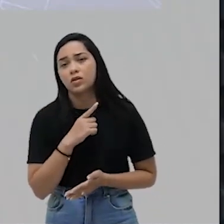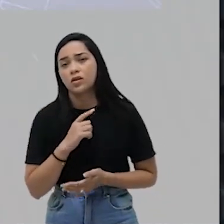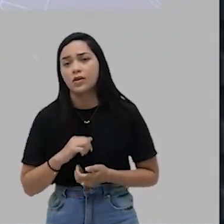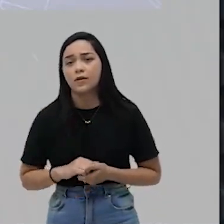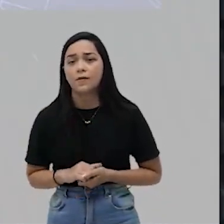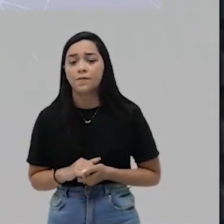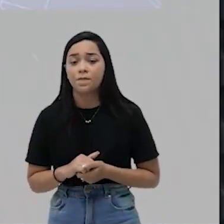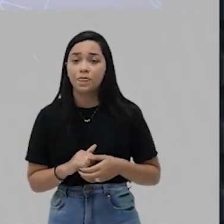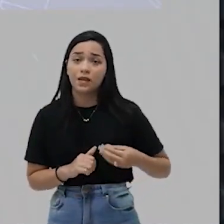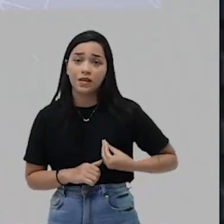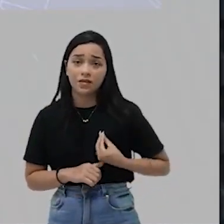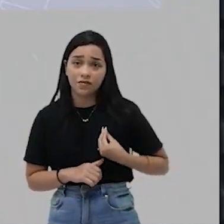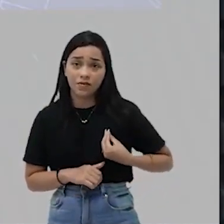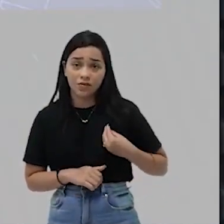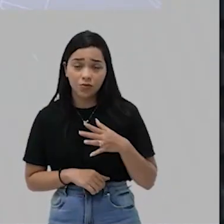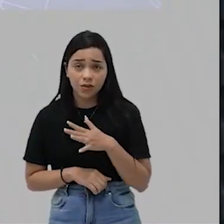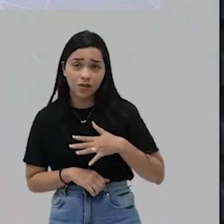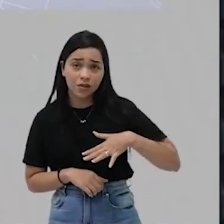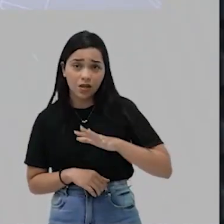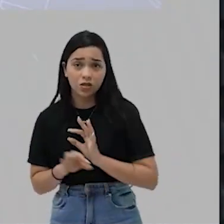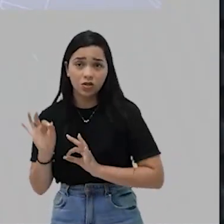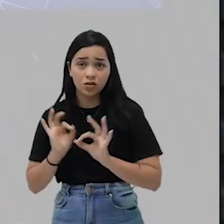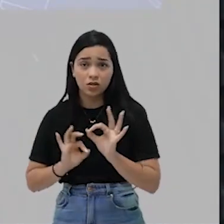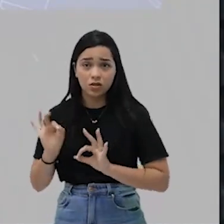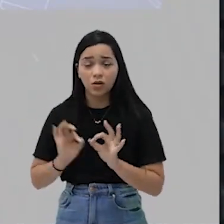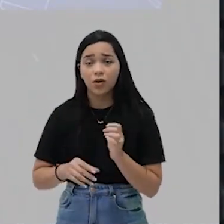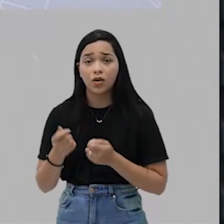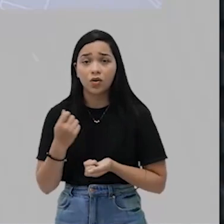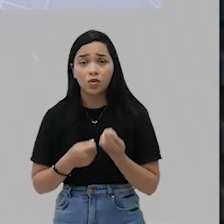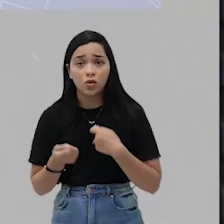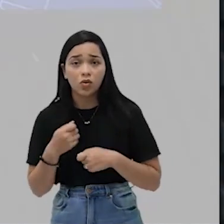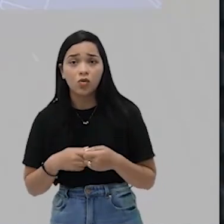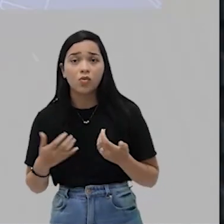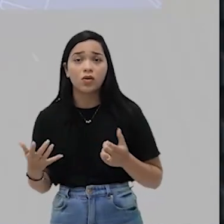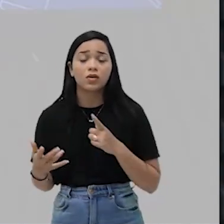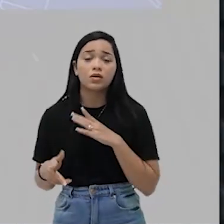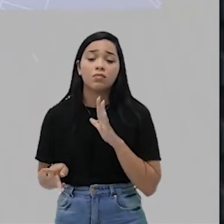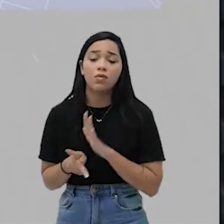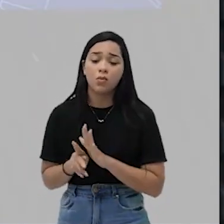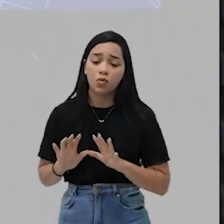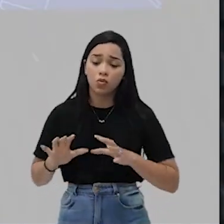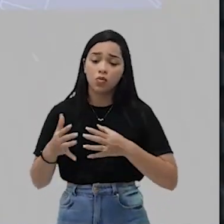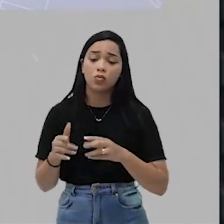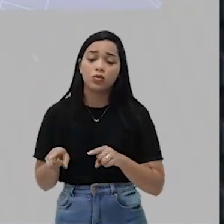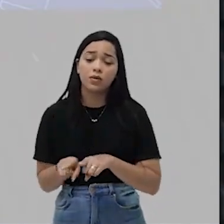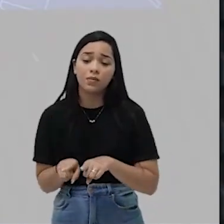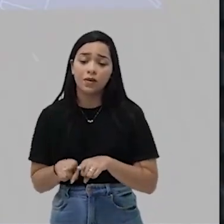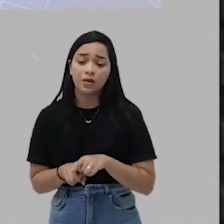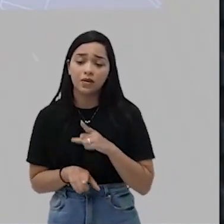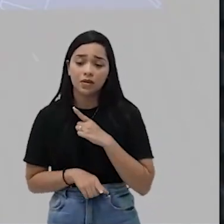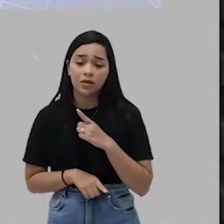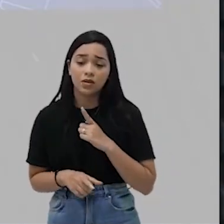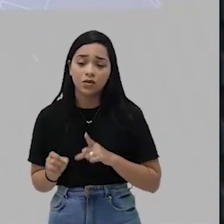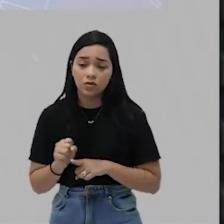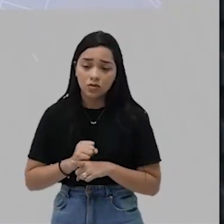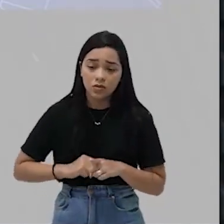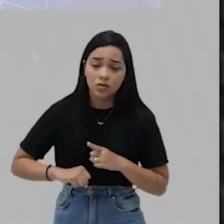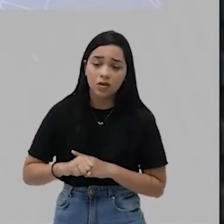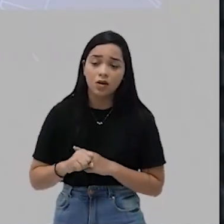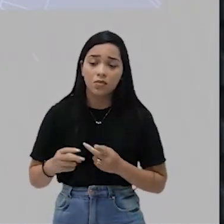Que vivem uma realidade de organização econômica no aspecto coletivo e até mesmo no aspecto social.